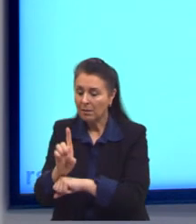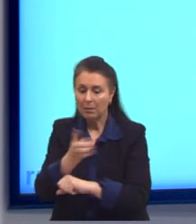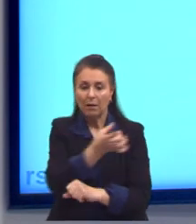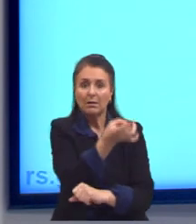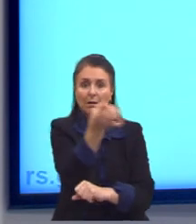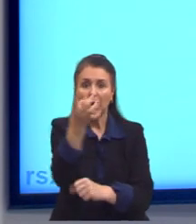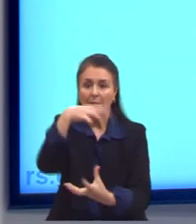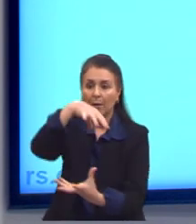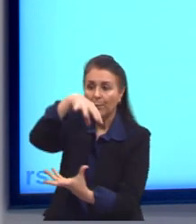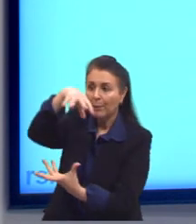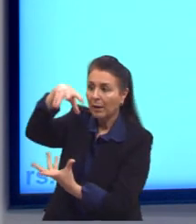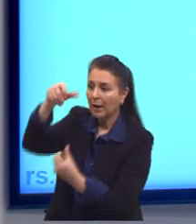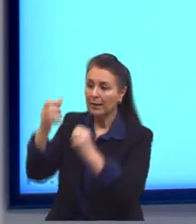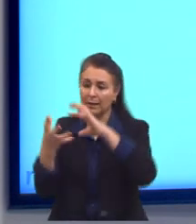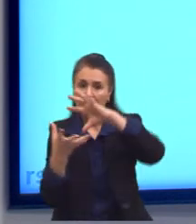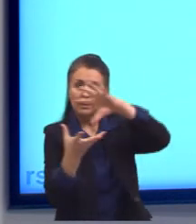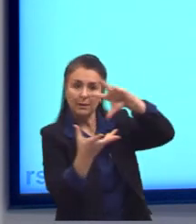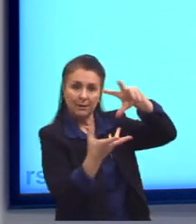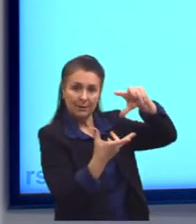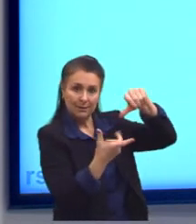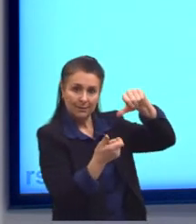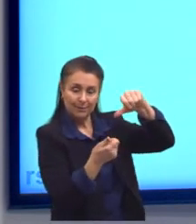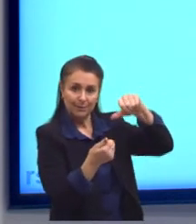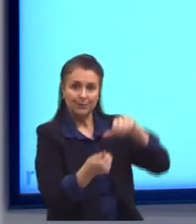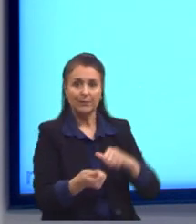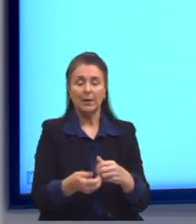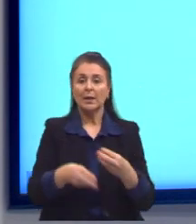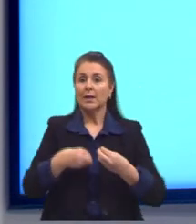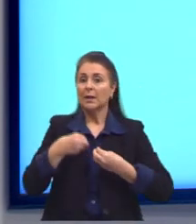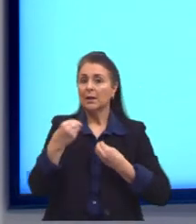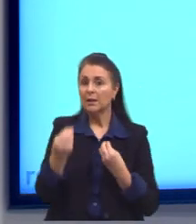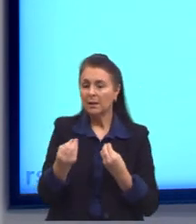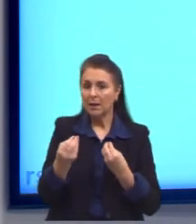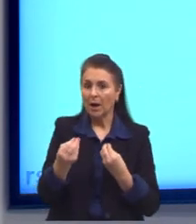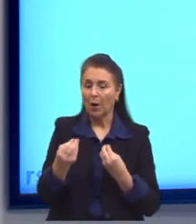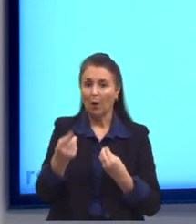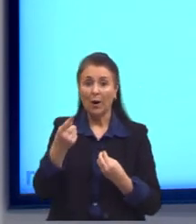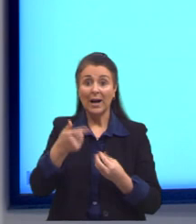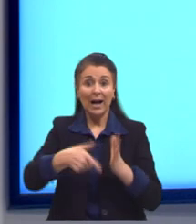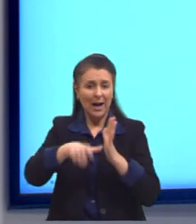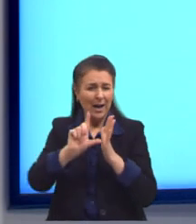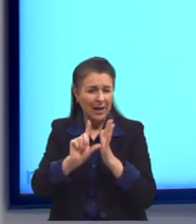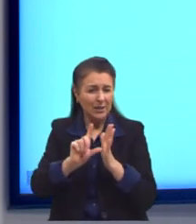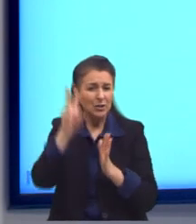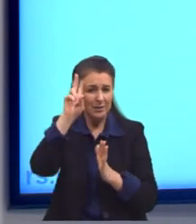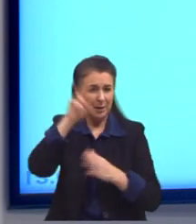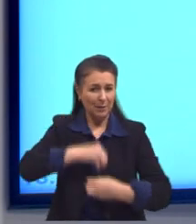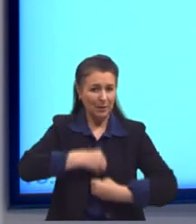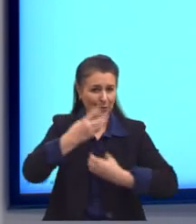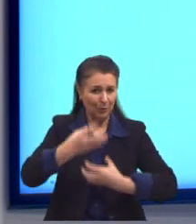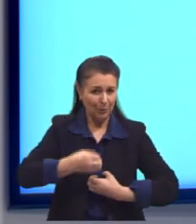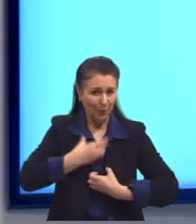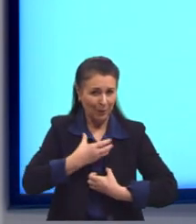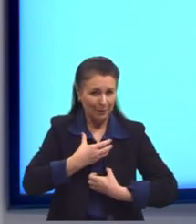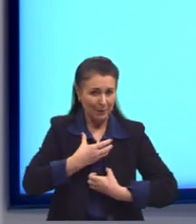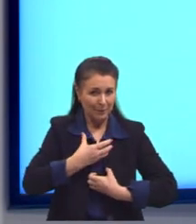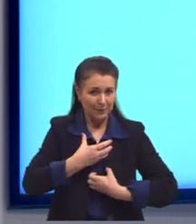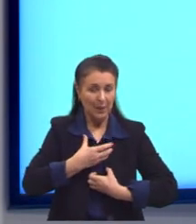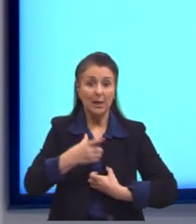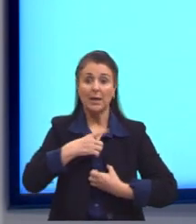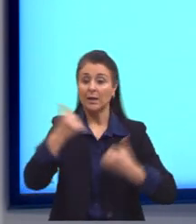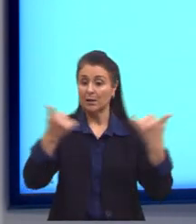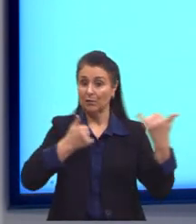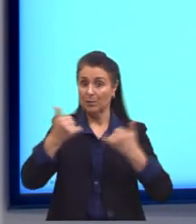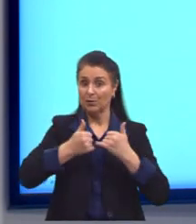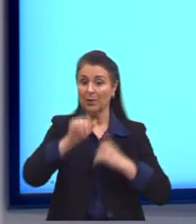de cada um deles. Então, considerando os versos da cestilha e as informações da tabela, a